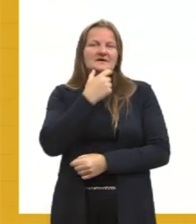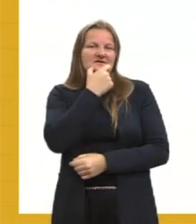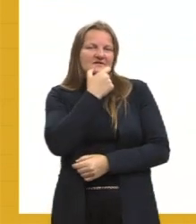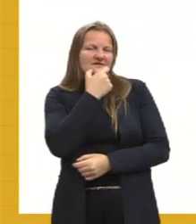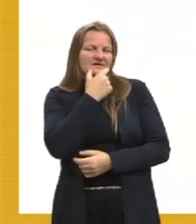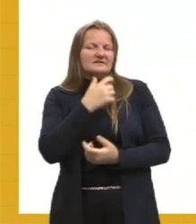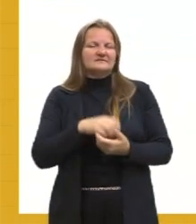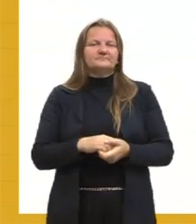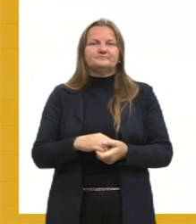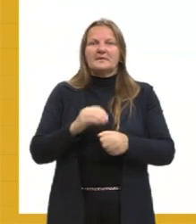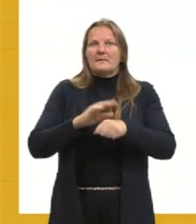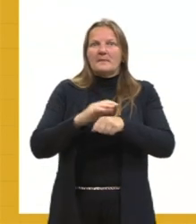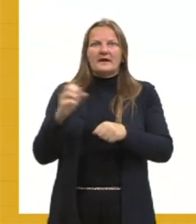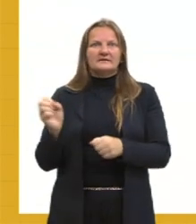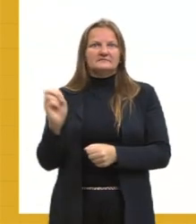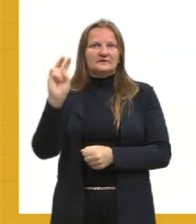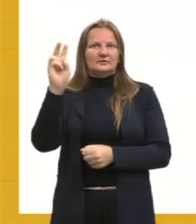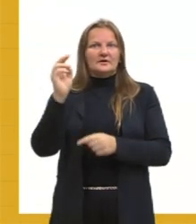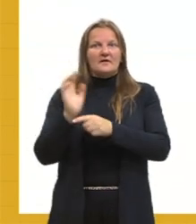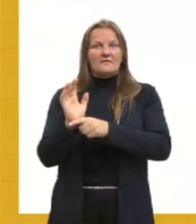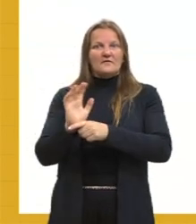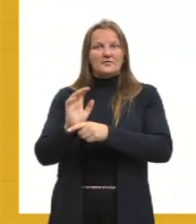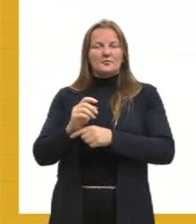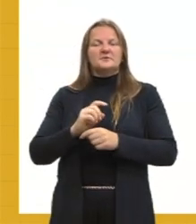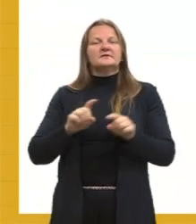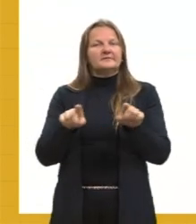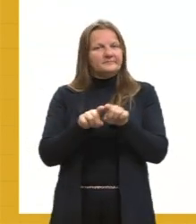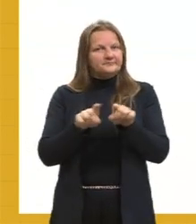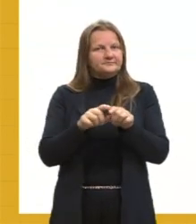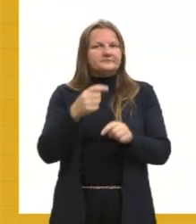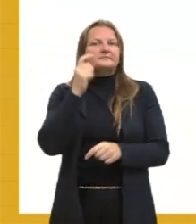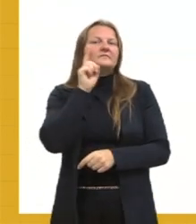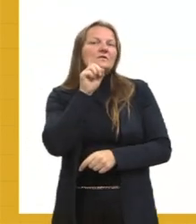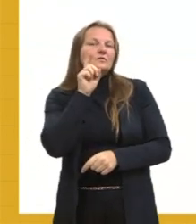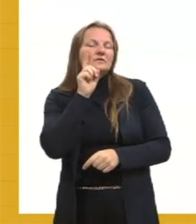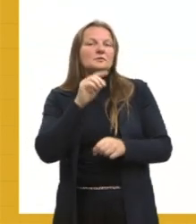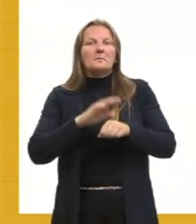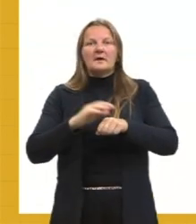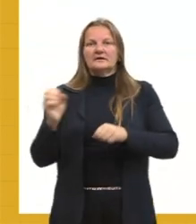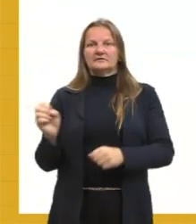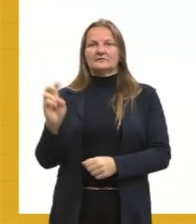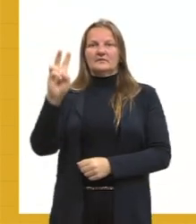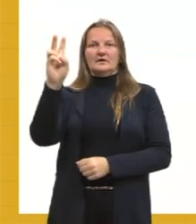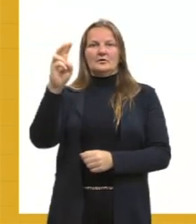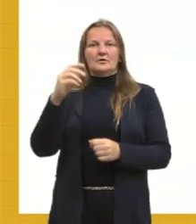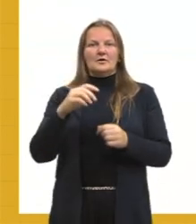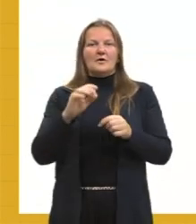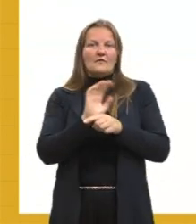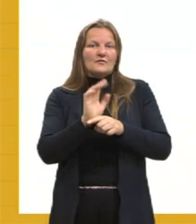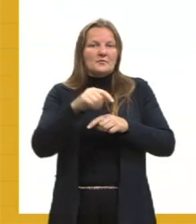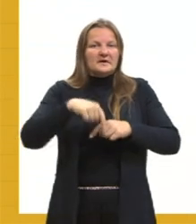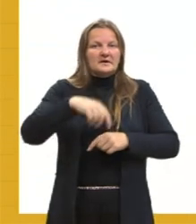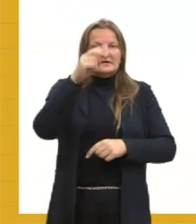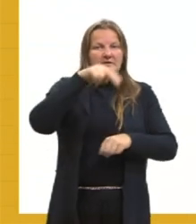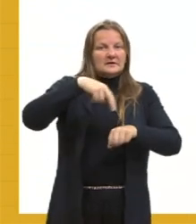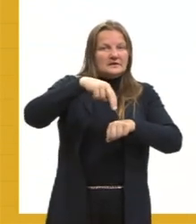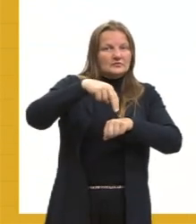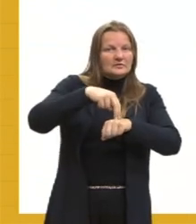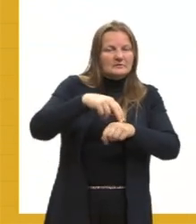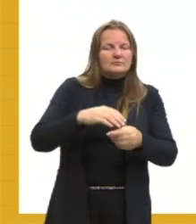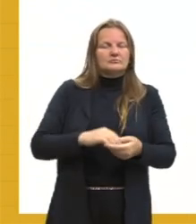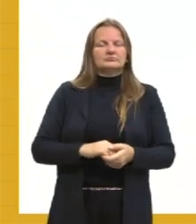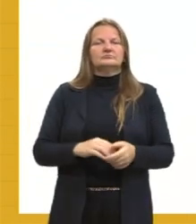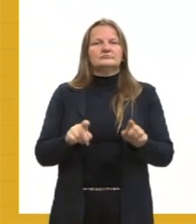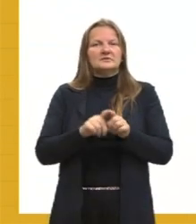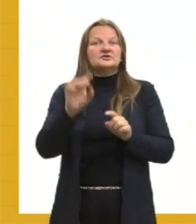brasileira. O filme que é produzido nos Estados Unidos é mais valorizado que o filme nacional, de uma forma geral.